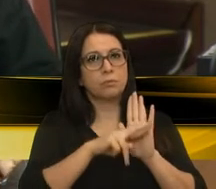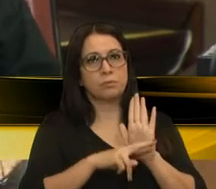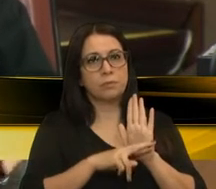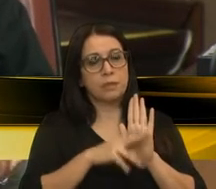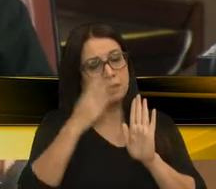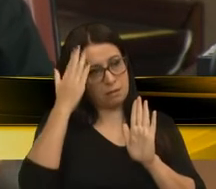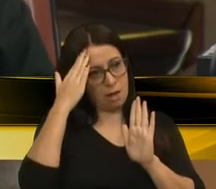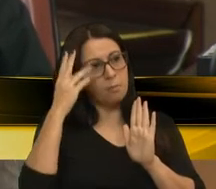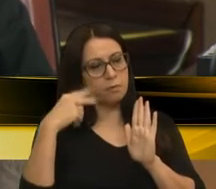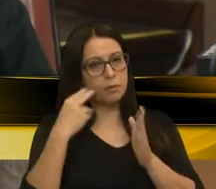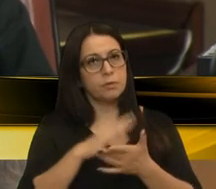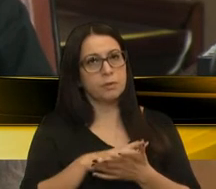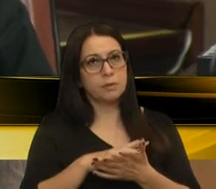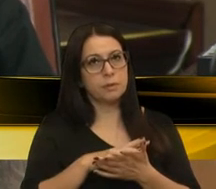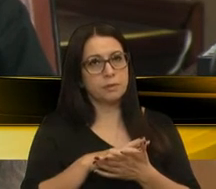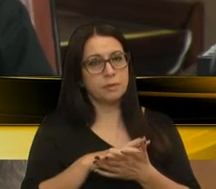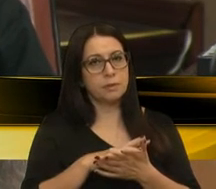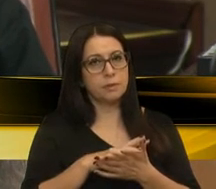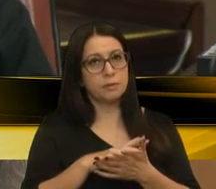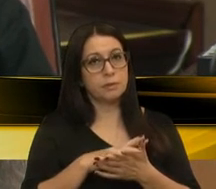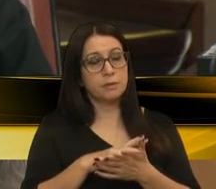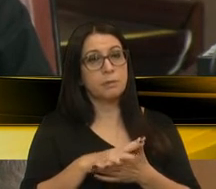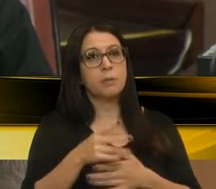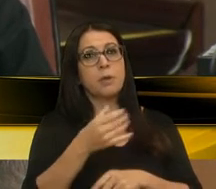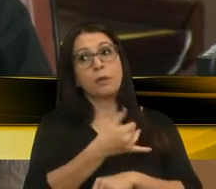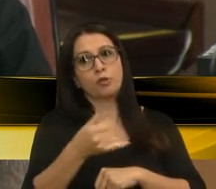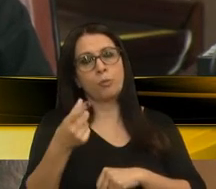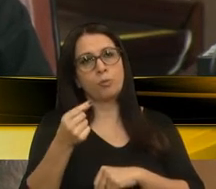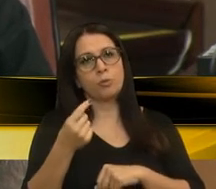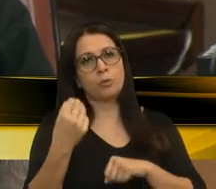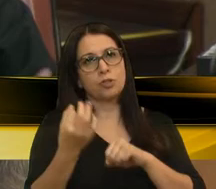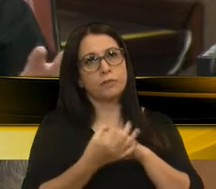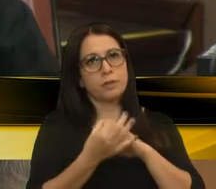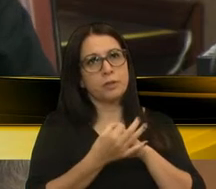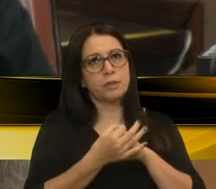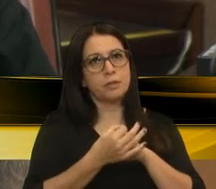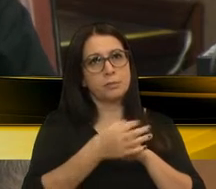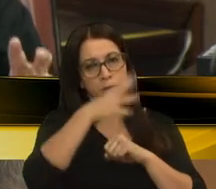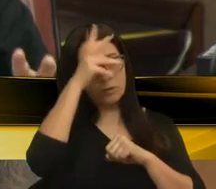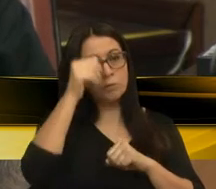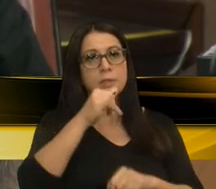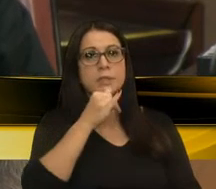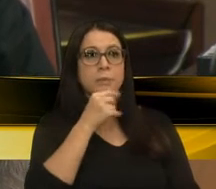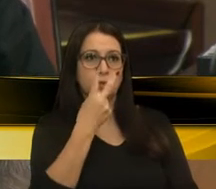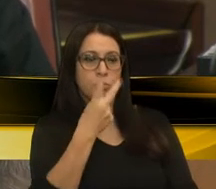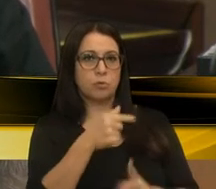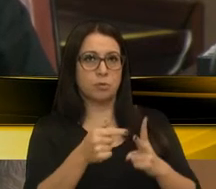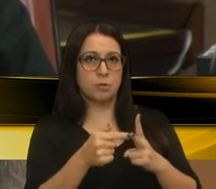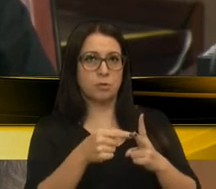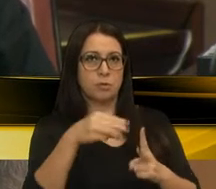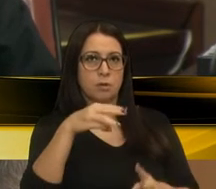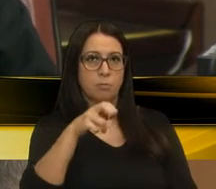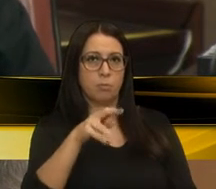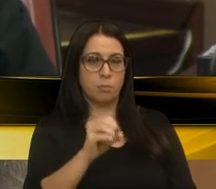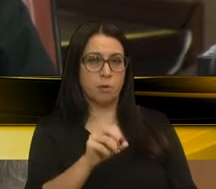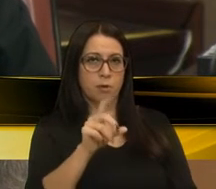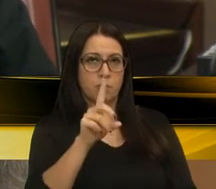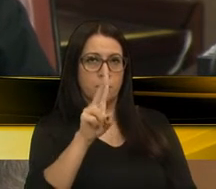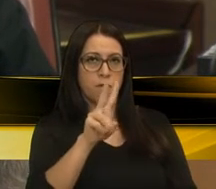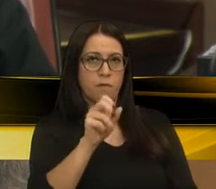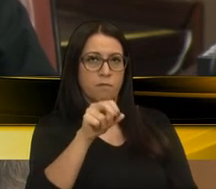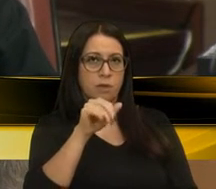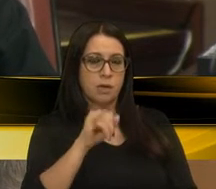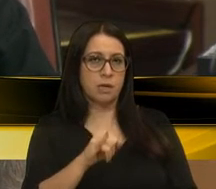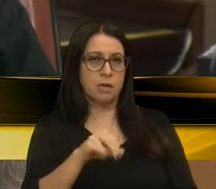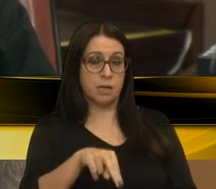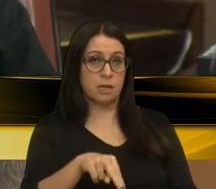Sabe, vereador, passaram grandes advogados pela Prefeitura de Caxias, e aqui eu vou citar exemplos de dois, o Mário Davi Vanim e o